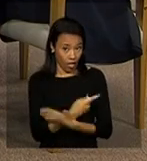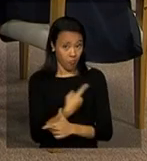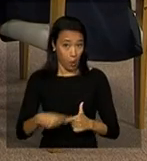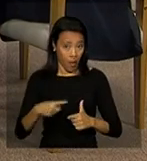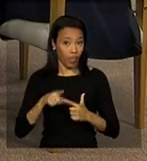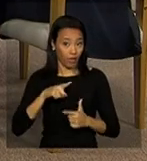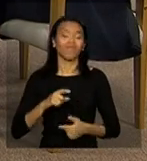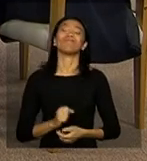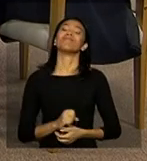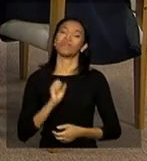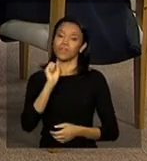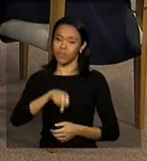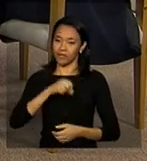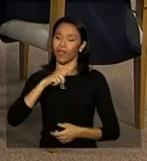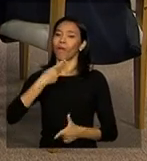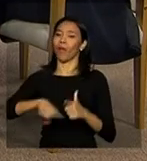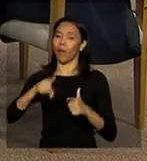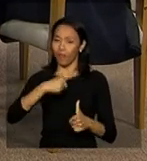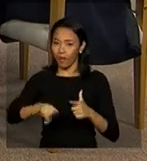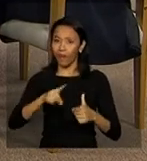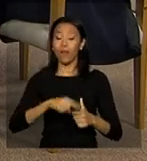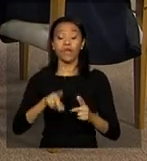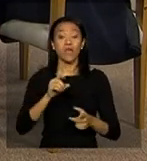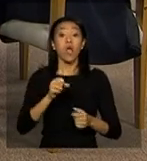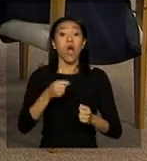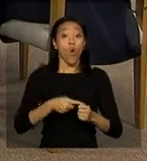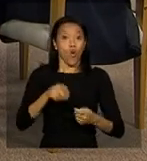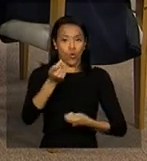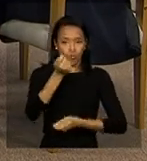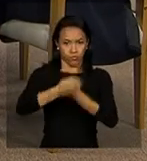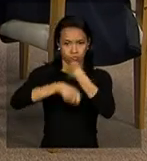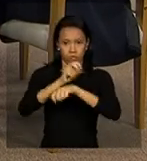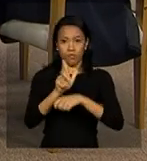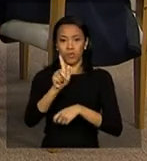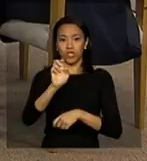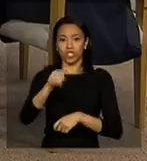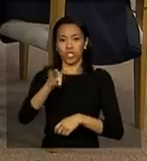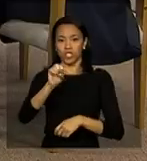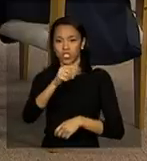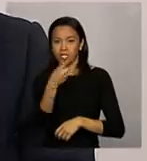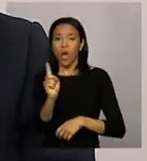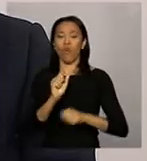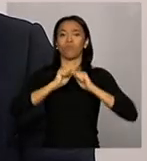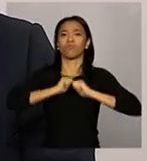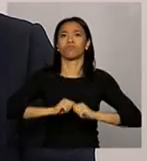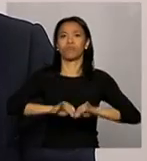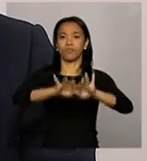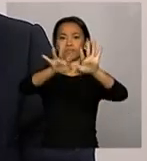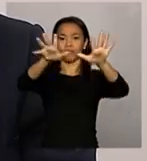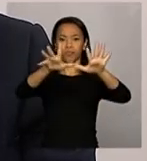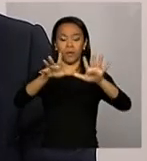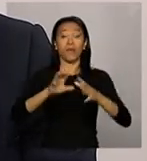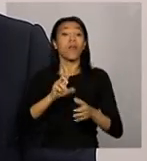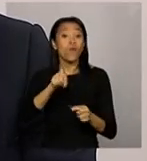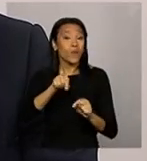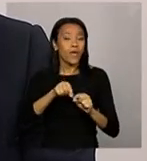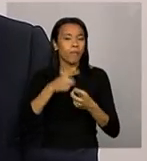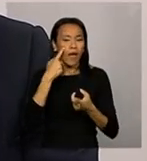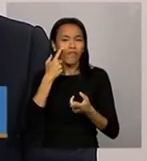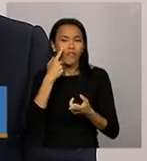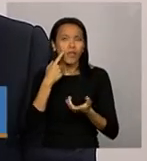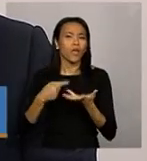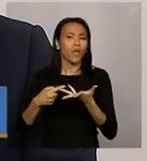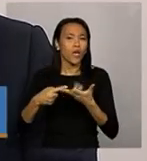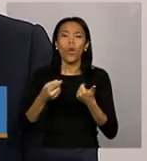é sim. O índice de gestão descentralizada, ele é uma fórmula de cálculo que serve para aferir, para medir como é que está a